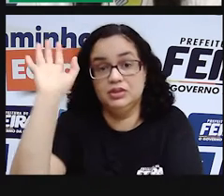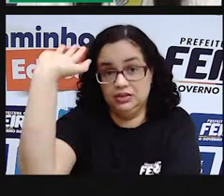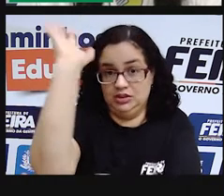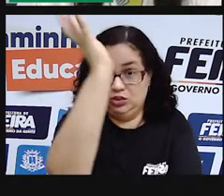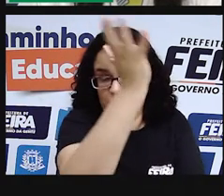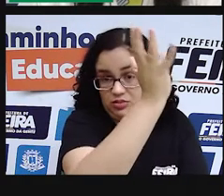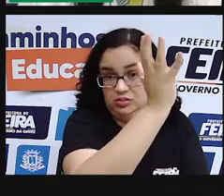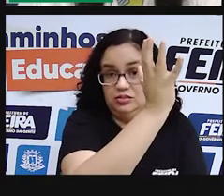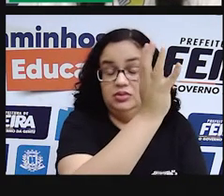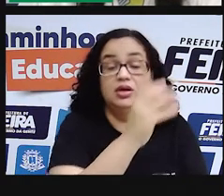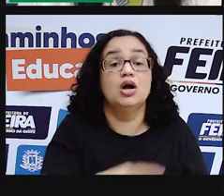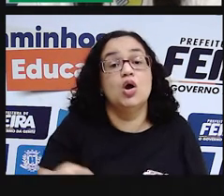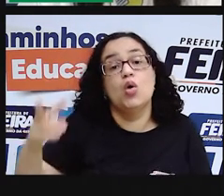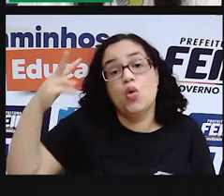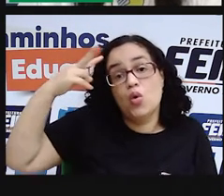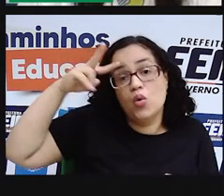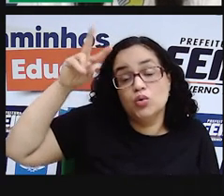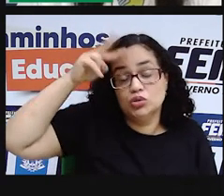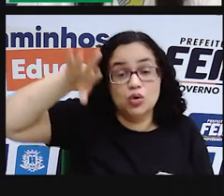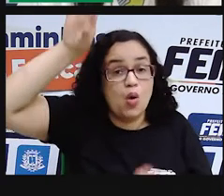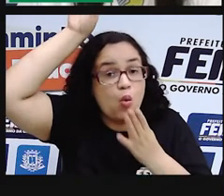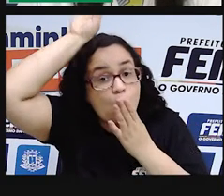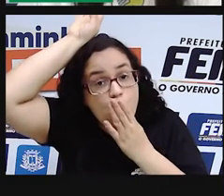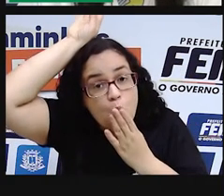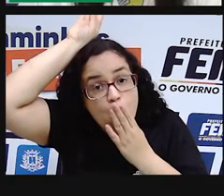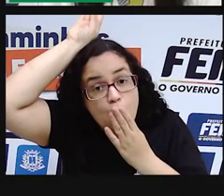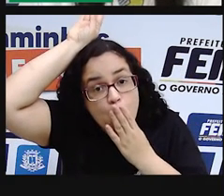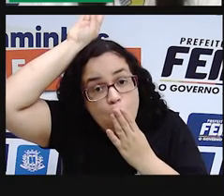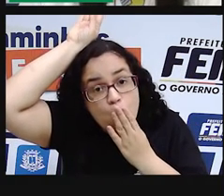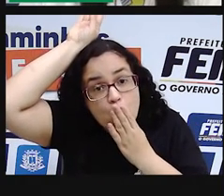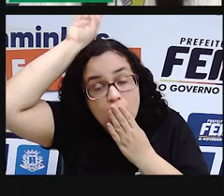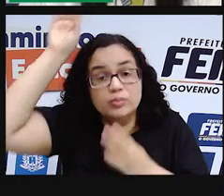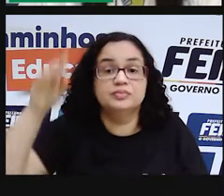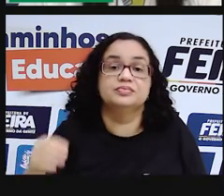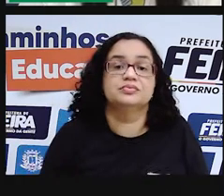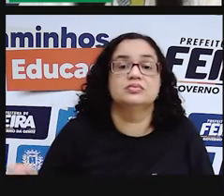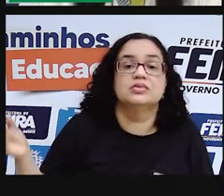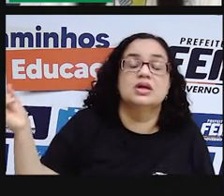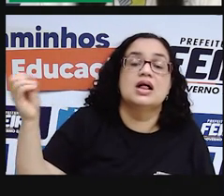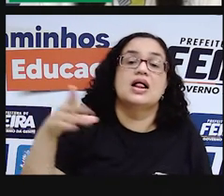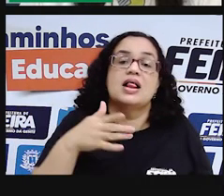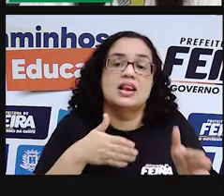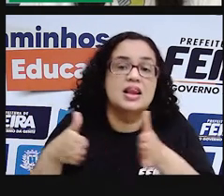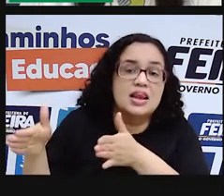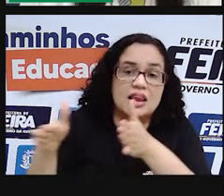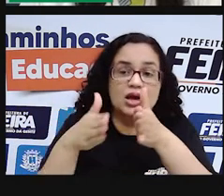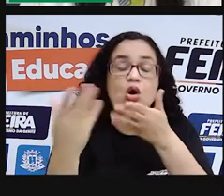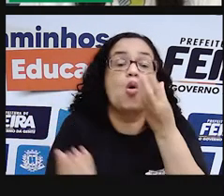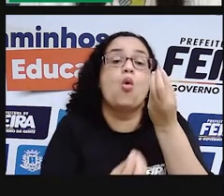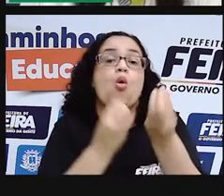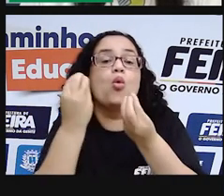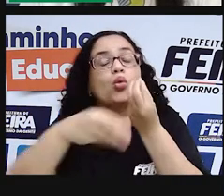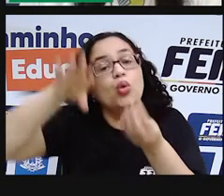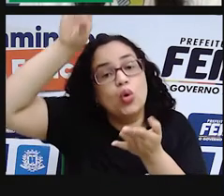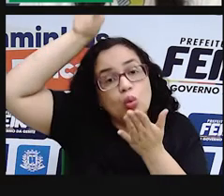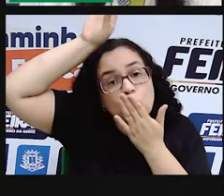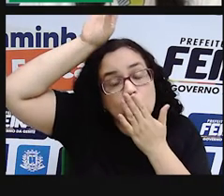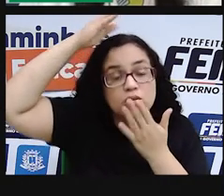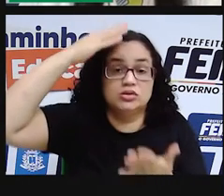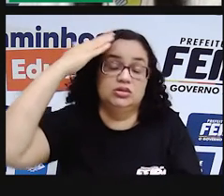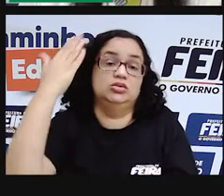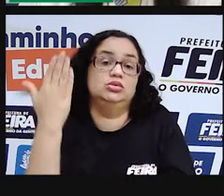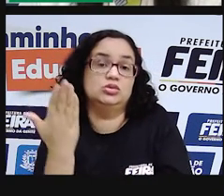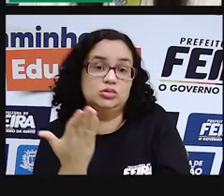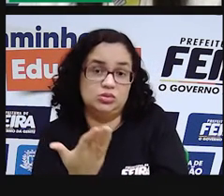Então, é uma história indígena que retrata o surgimento da lagoa. Como é que os índios acreditam que